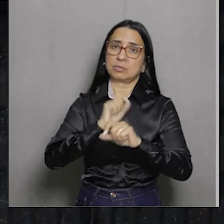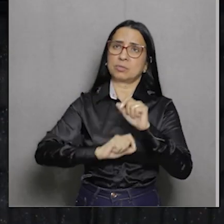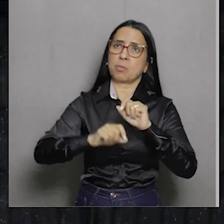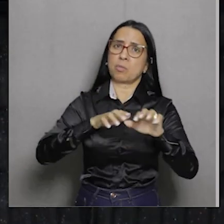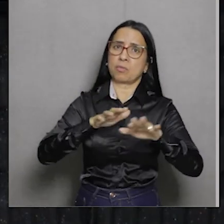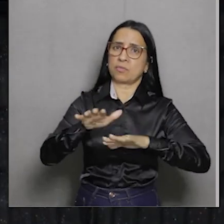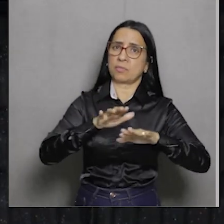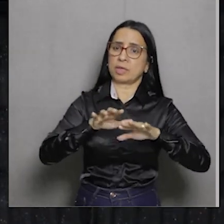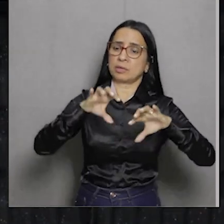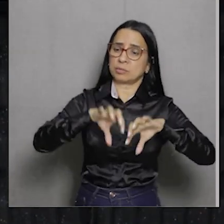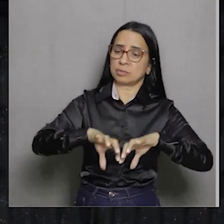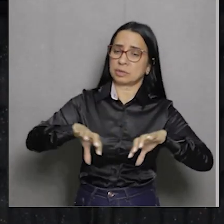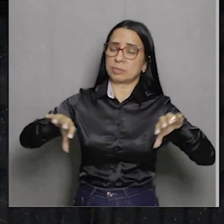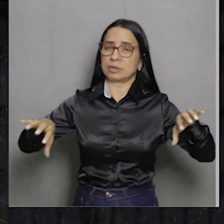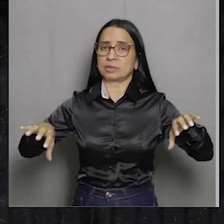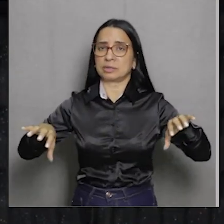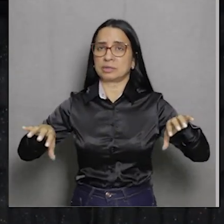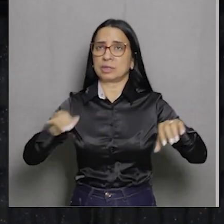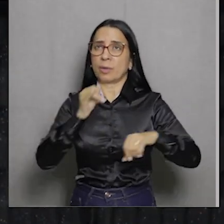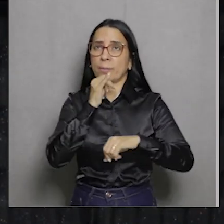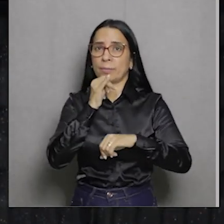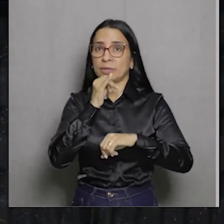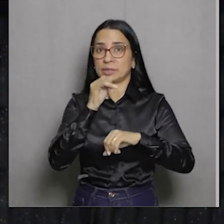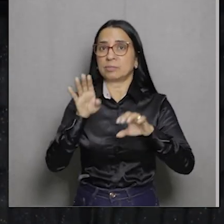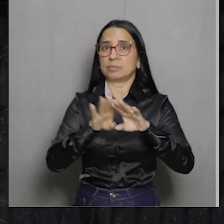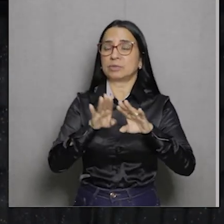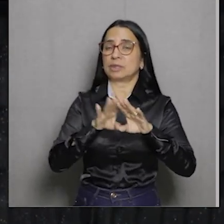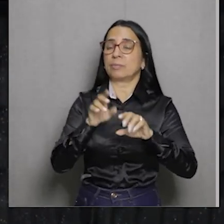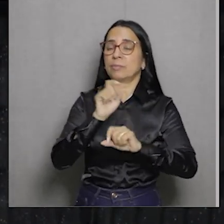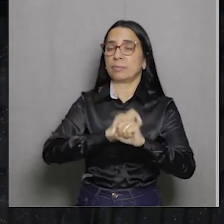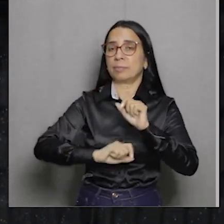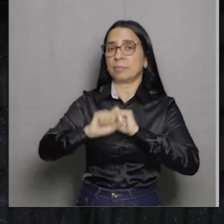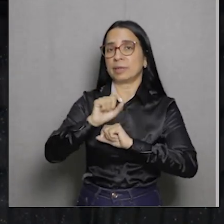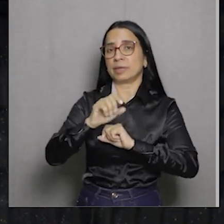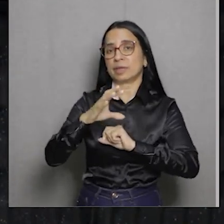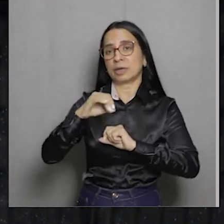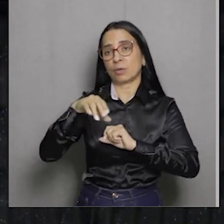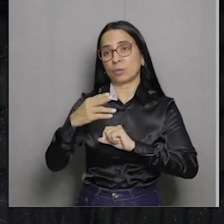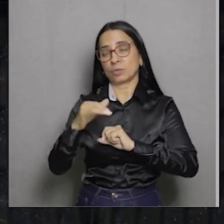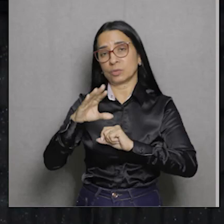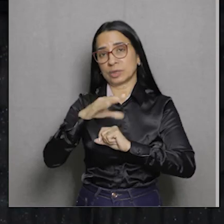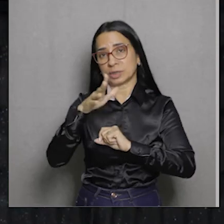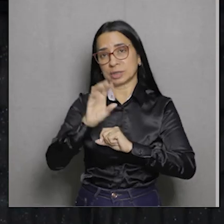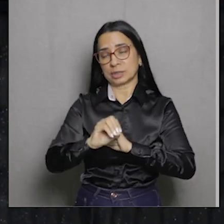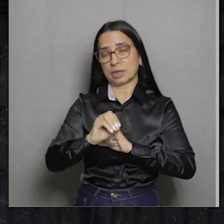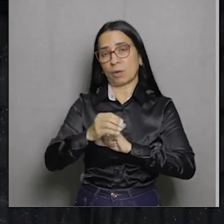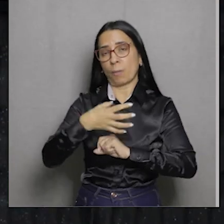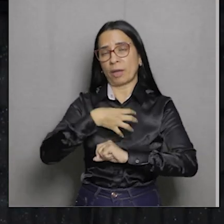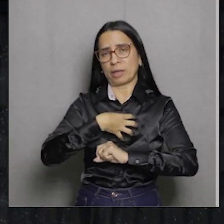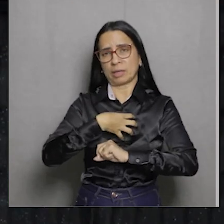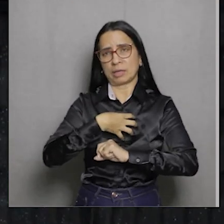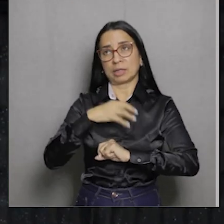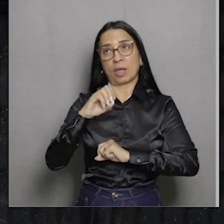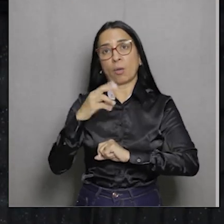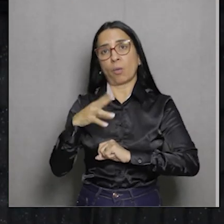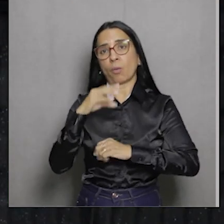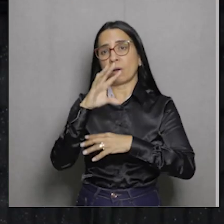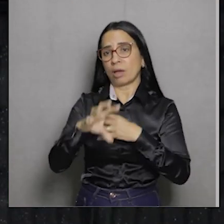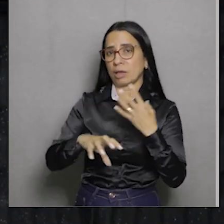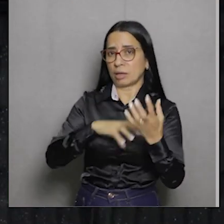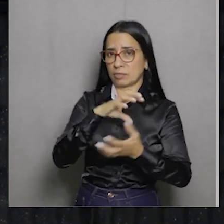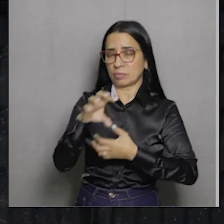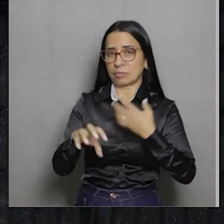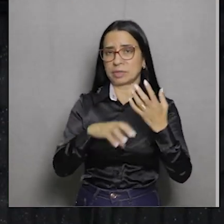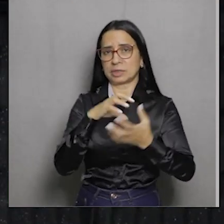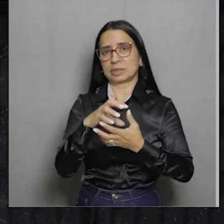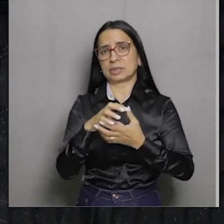foi também, por exemplo, a Conjuração Baiana ou a Revolução Pernambucana de 1817.